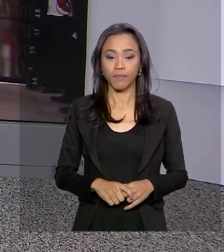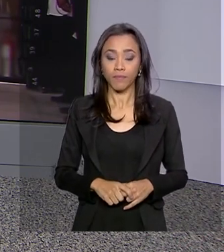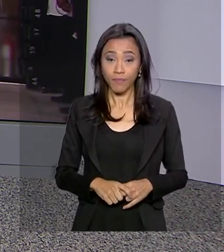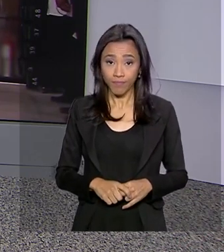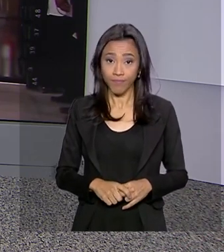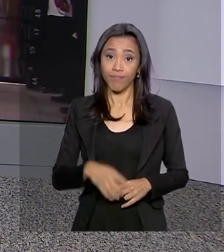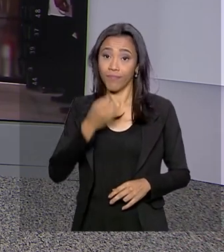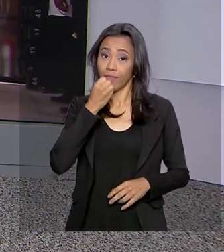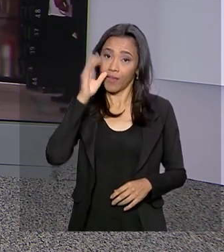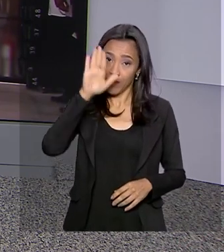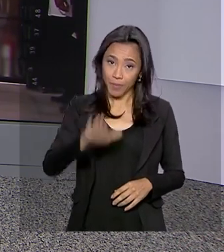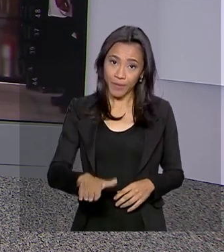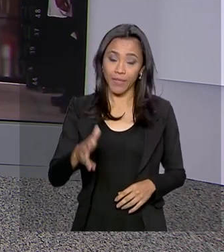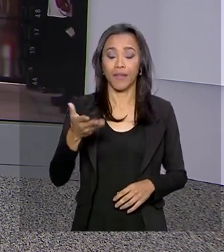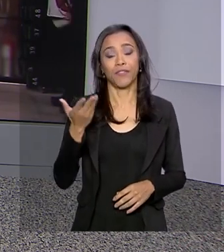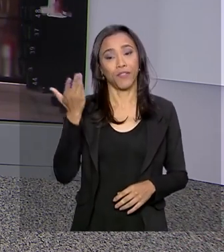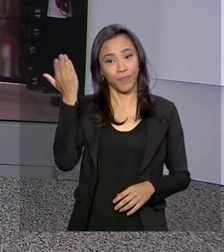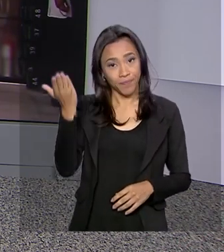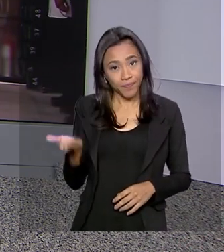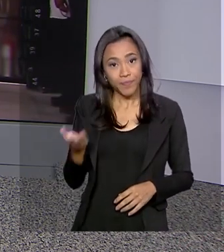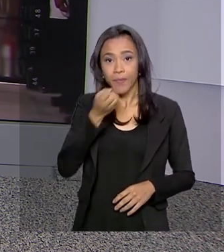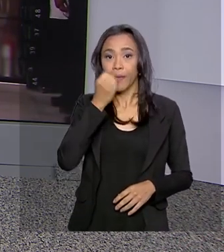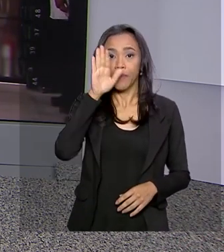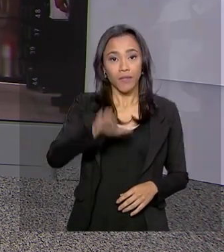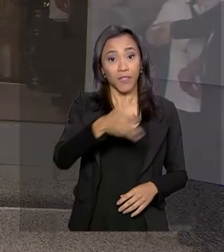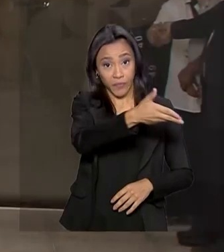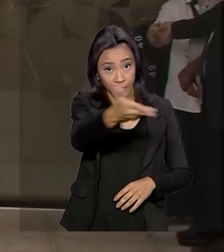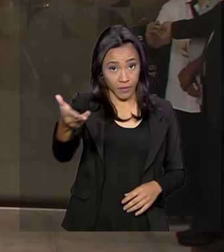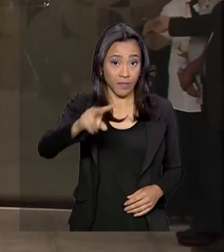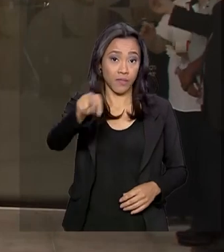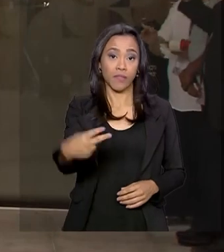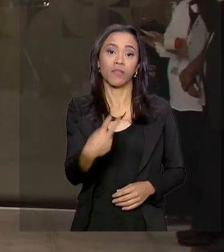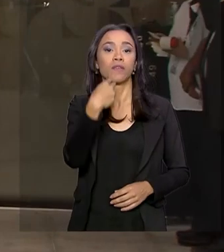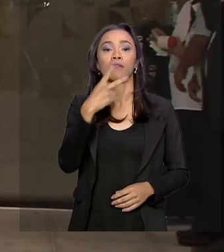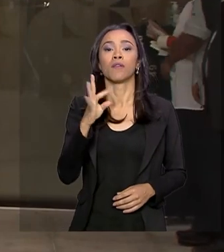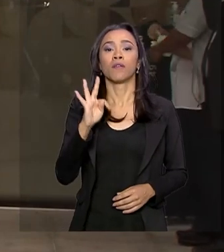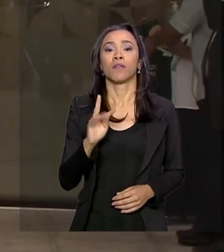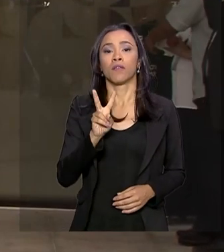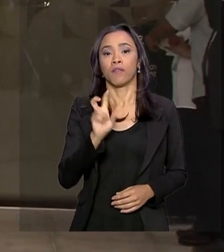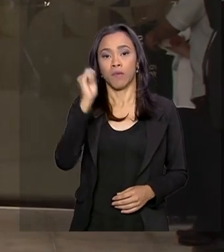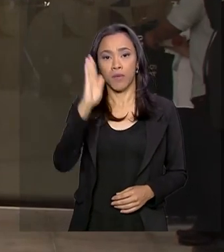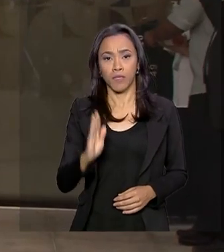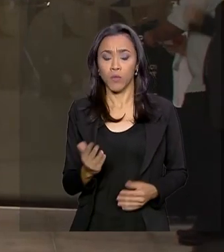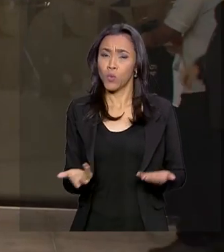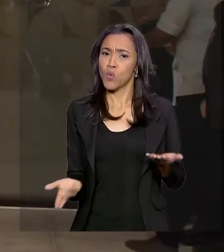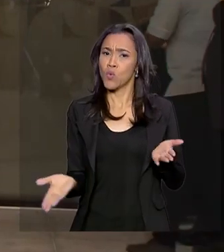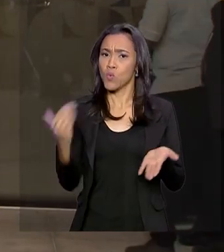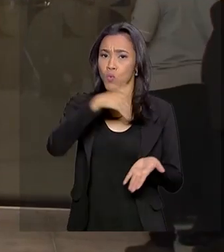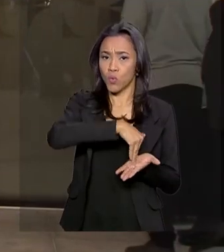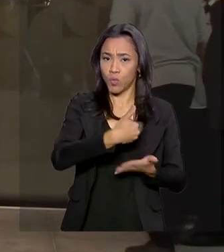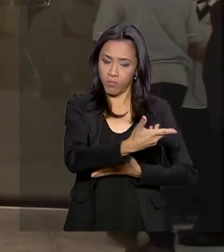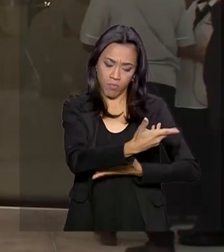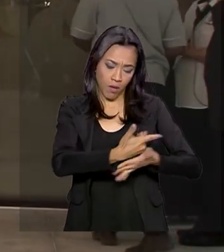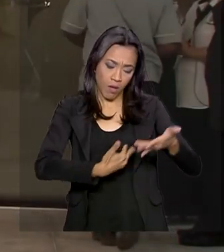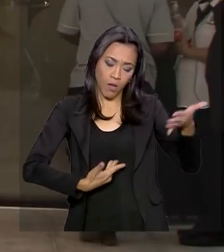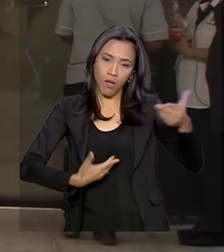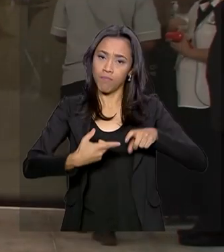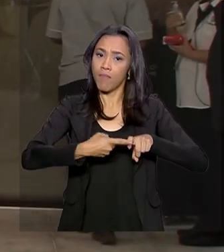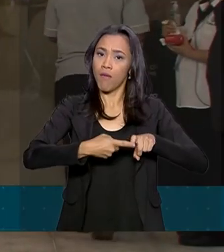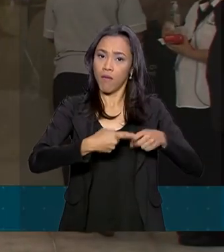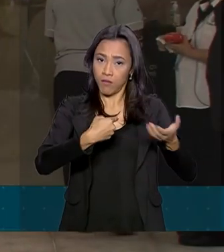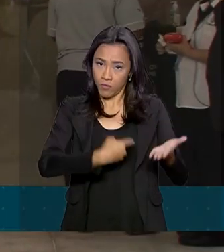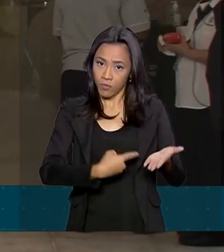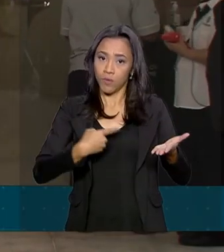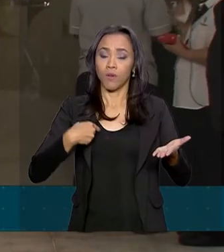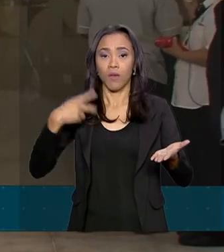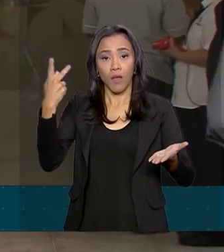Boa tarde, Lilian. Boa tarde a você que acompanha a programação da TV Brasil. O último boletim médico divulgado pelo Vila Nova Estar, o hospital que